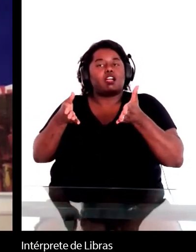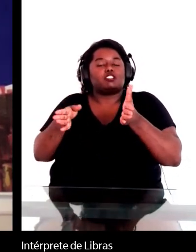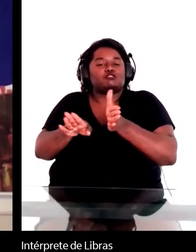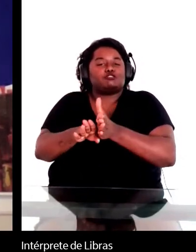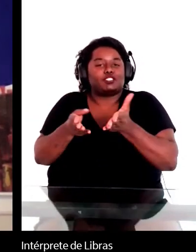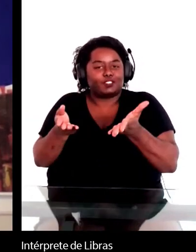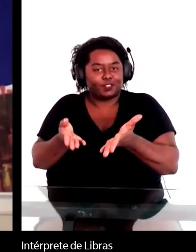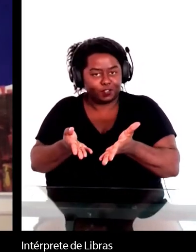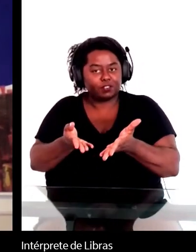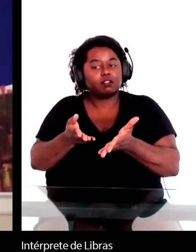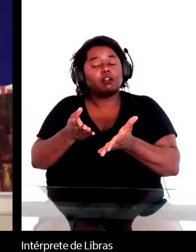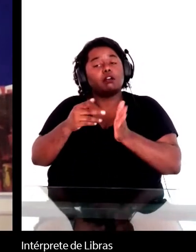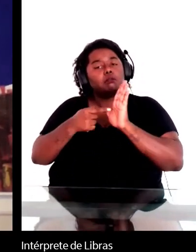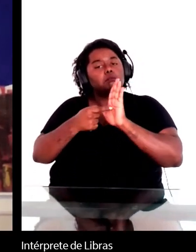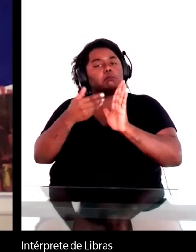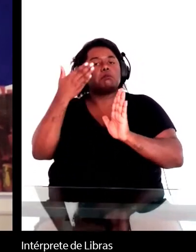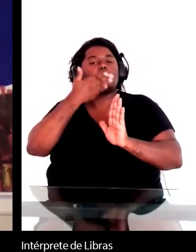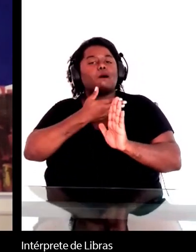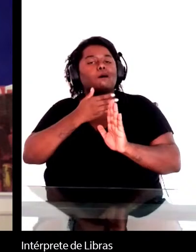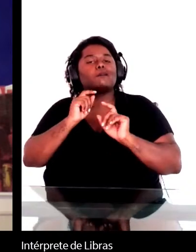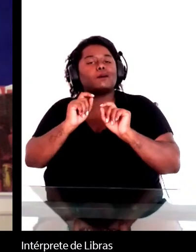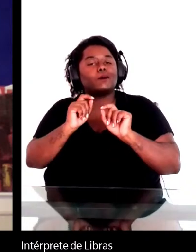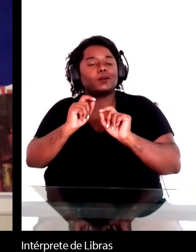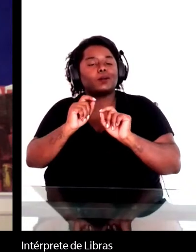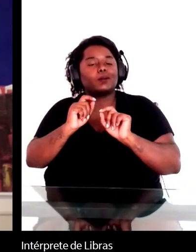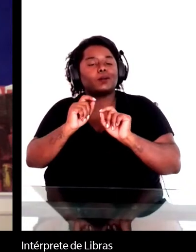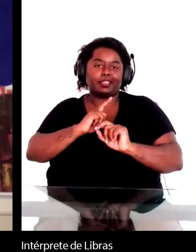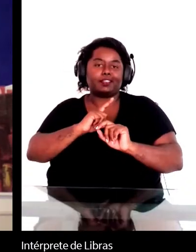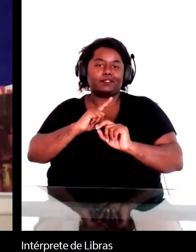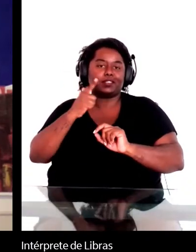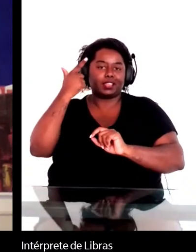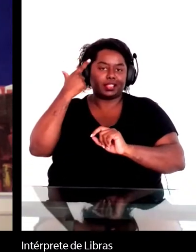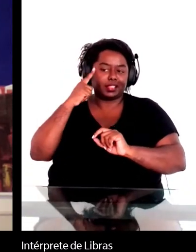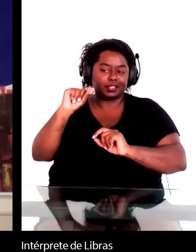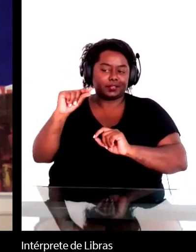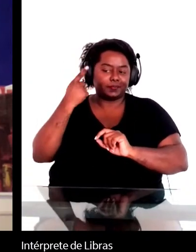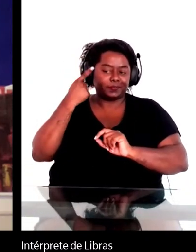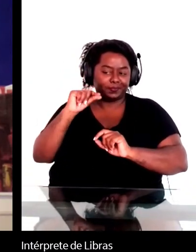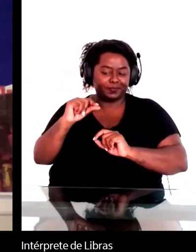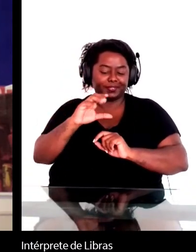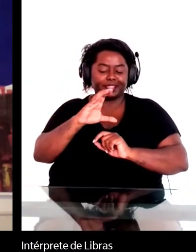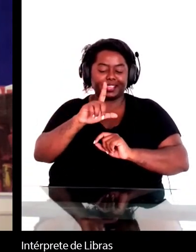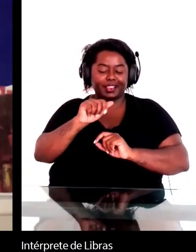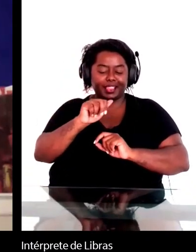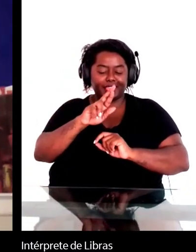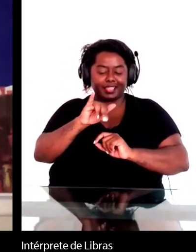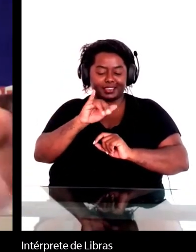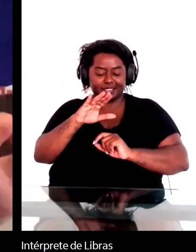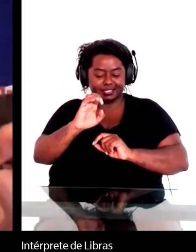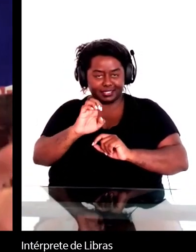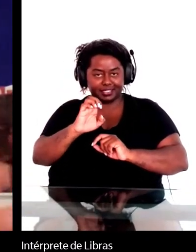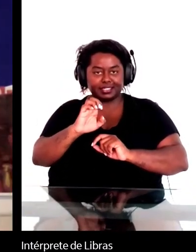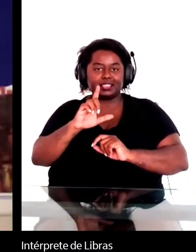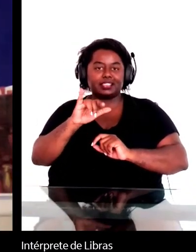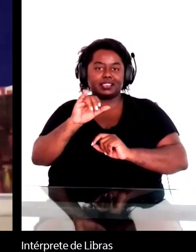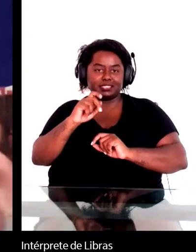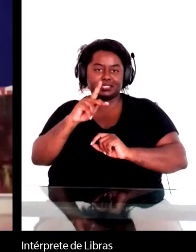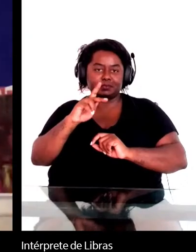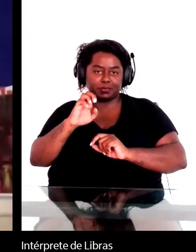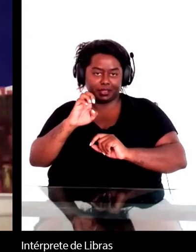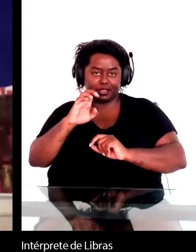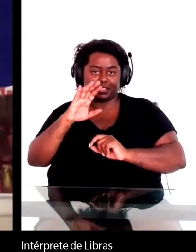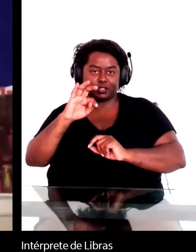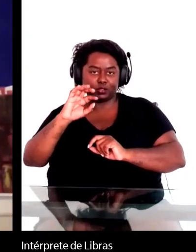que teve aqui a Clarice Lispector nos anos recentes, que, segundo o Earl, nos departamentos de inglês,